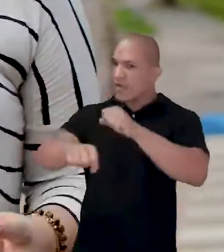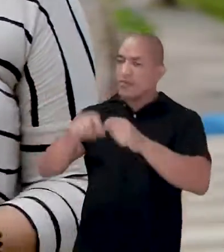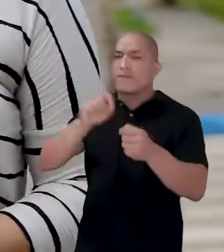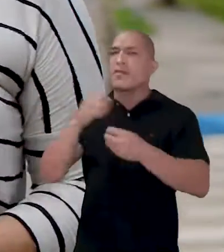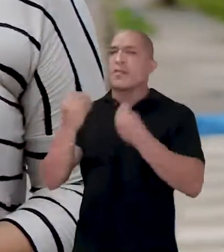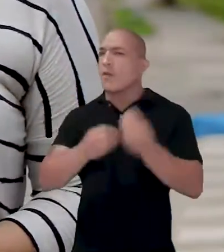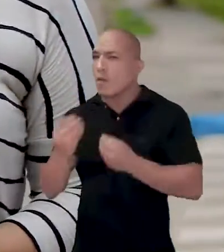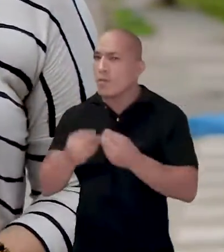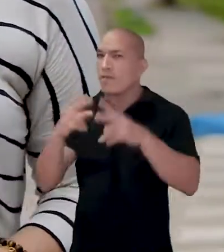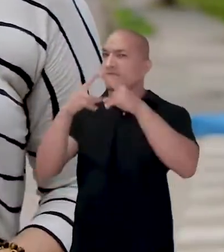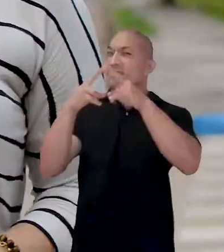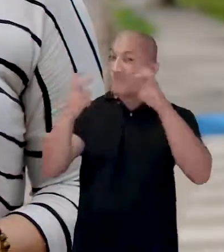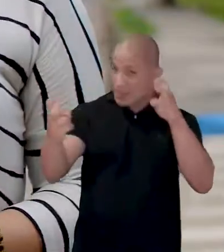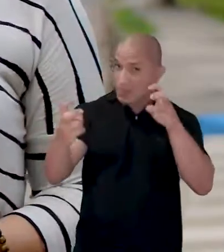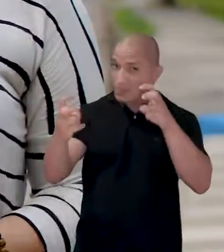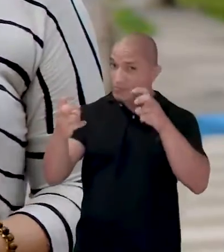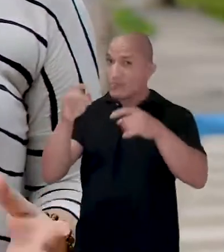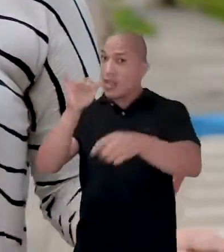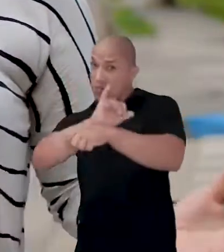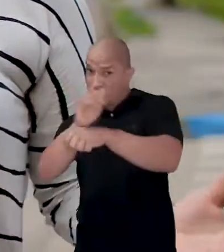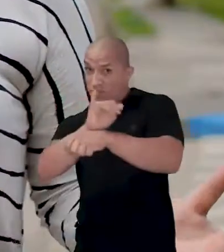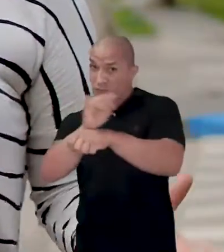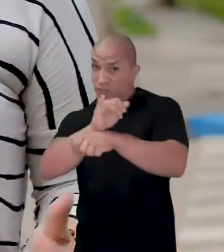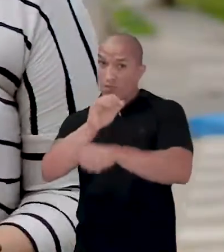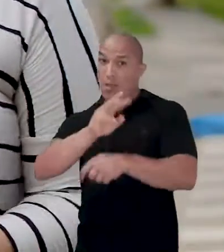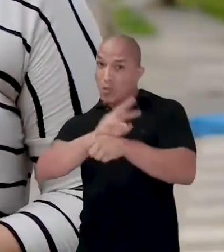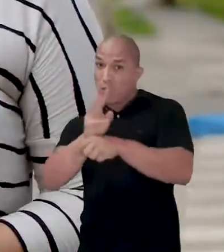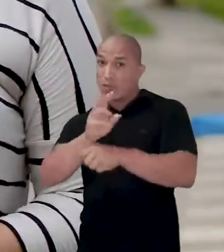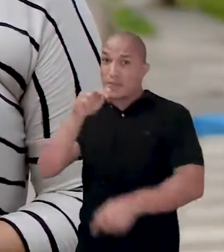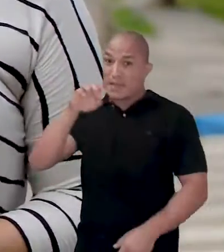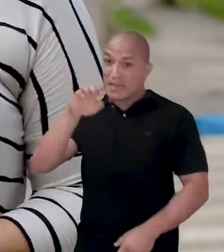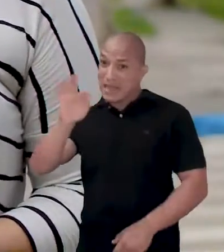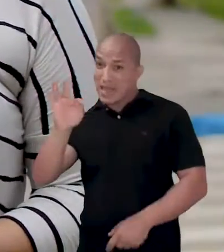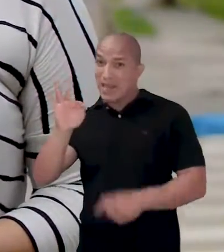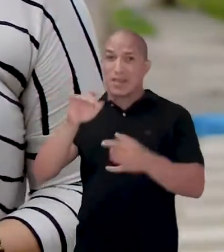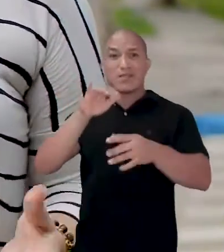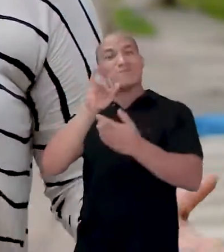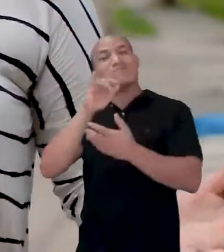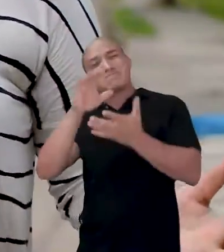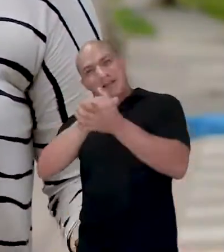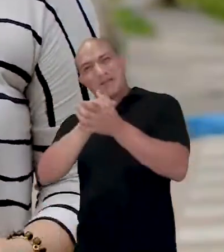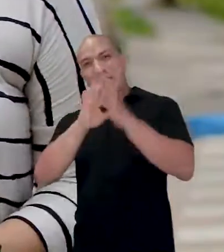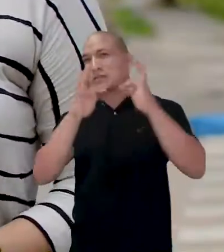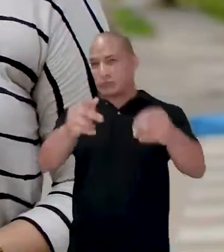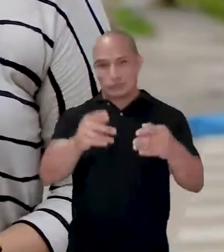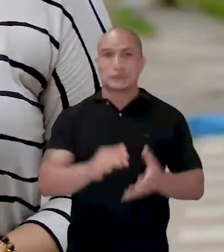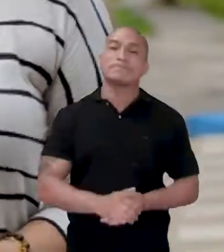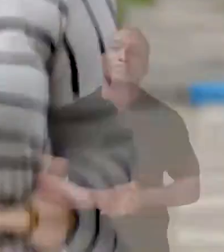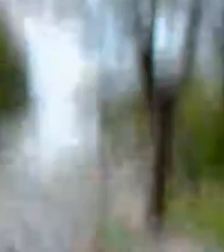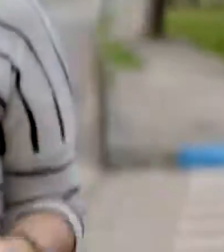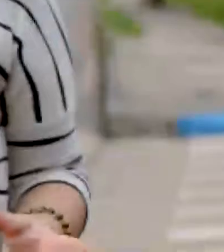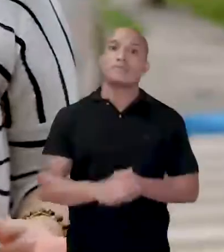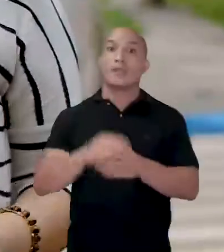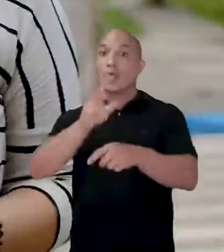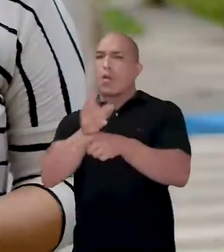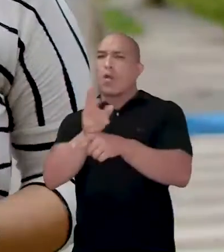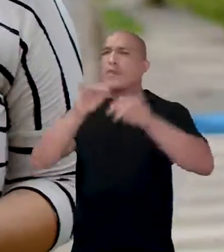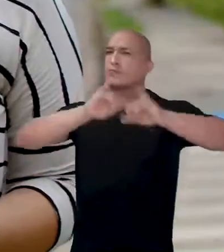diversas áreas. A colação de grau foi realizada de forma virtual através do canal da UEMA.net no YouTube. Parabéns aos formandos!